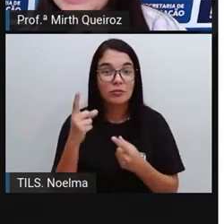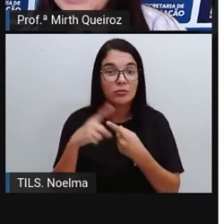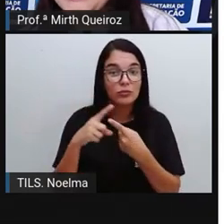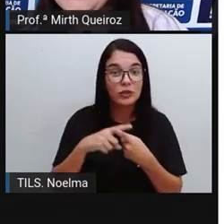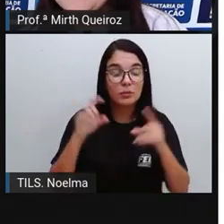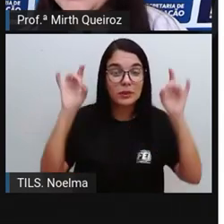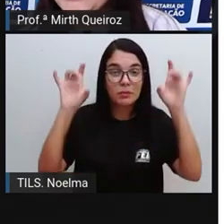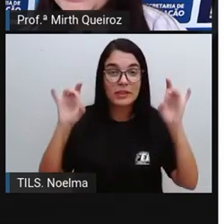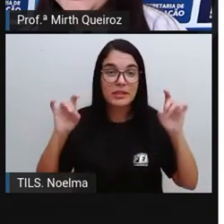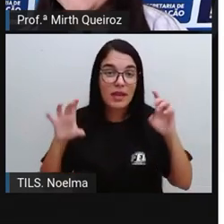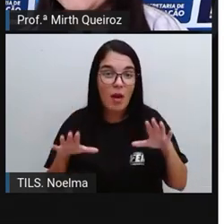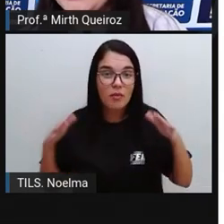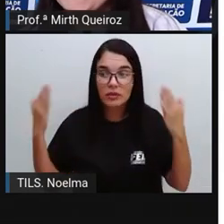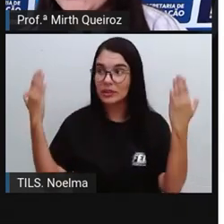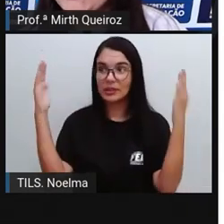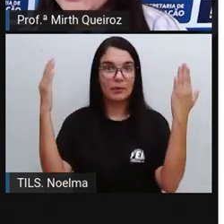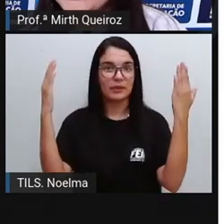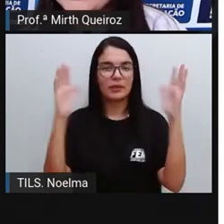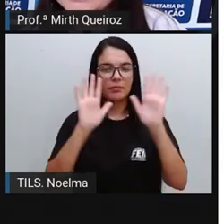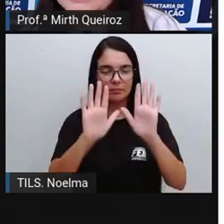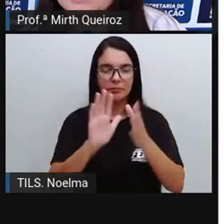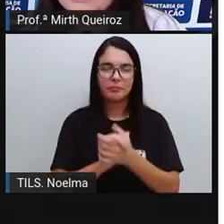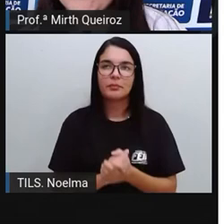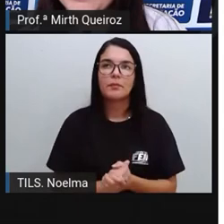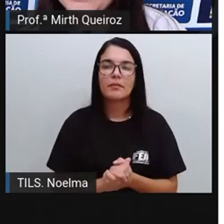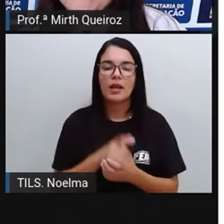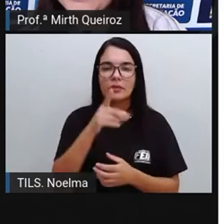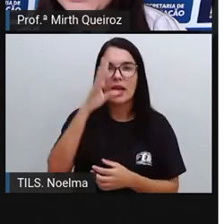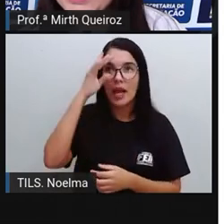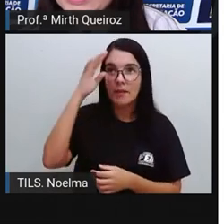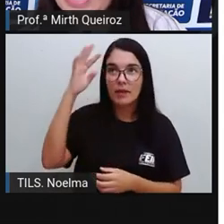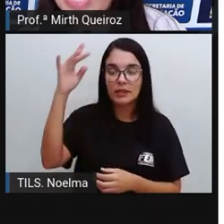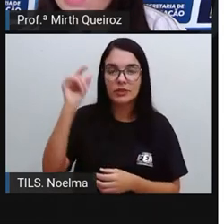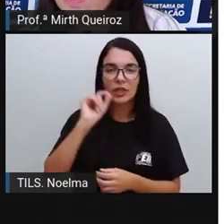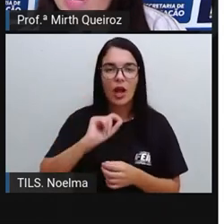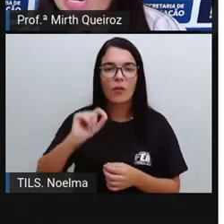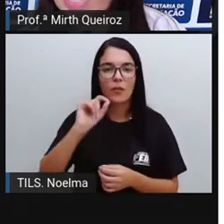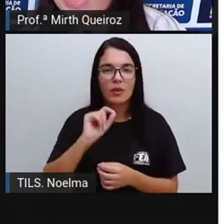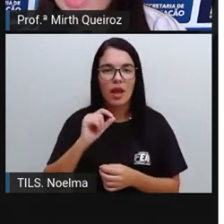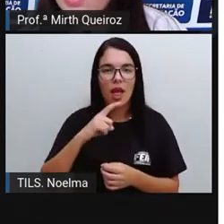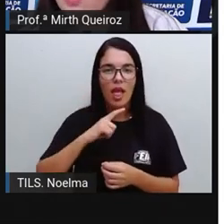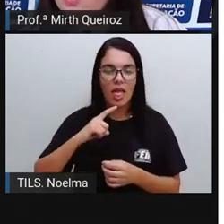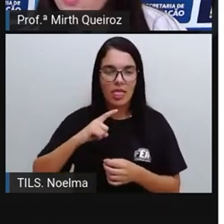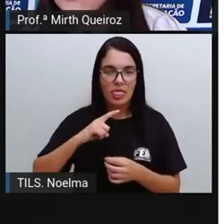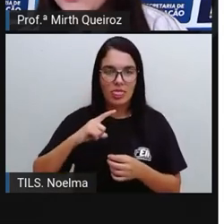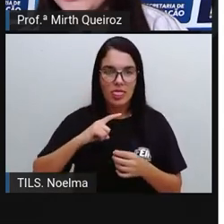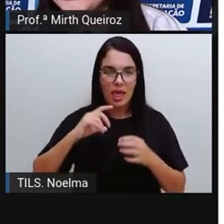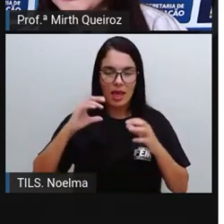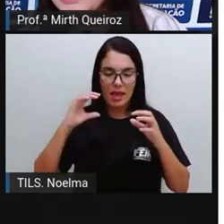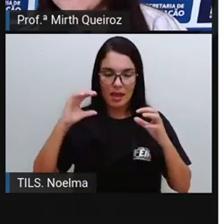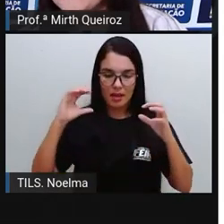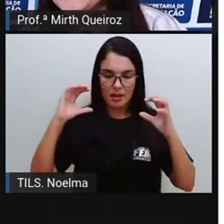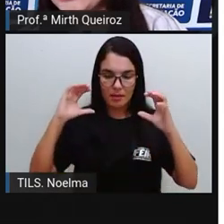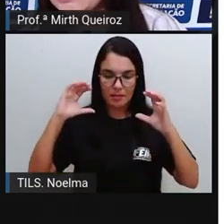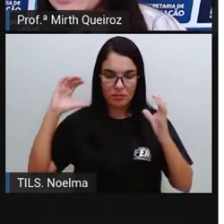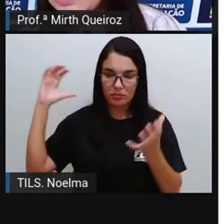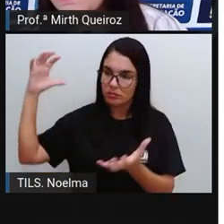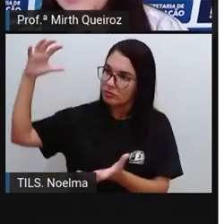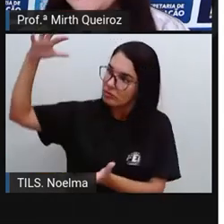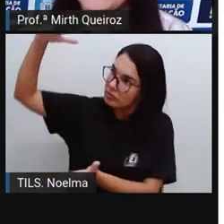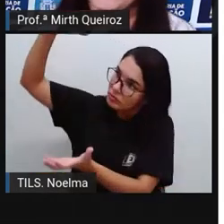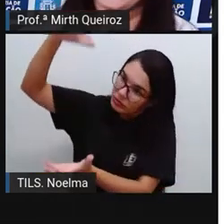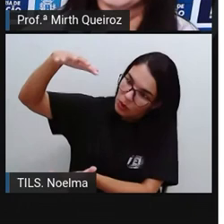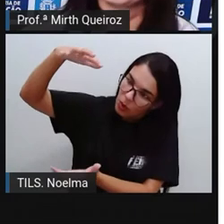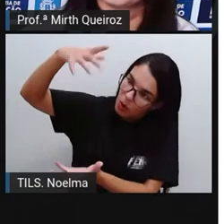simetria. Imagine que a figura de cima, ela foi refletida na água parada ou está refletida no